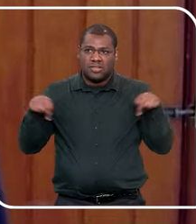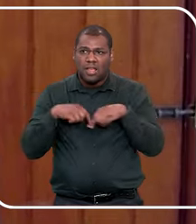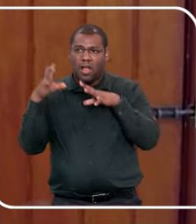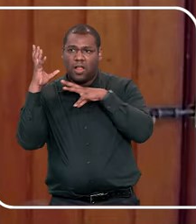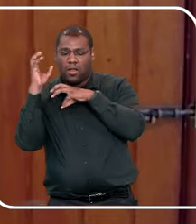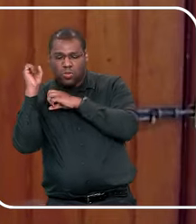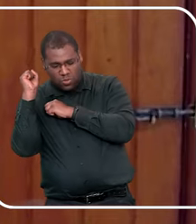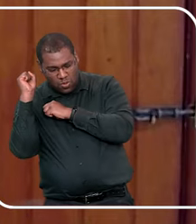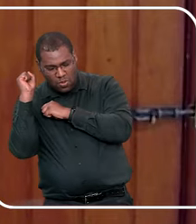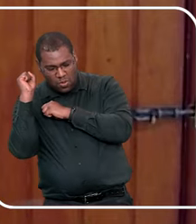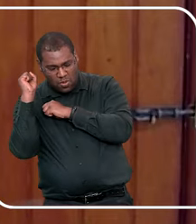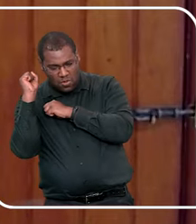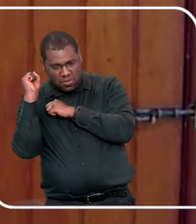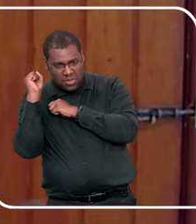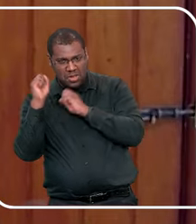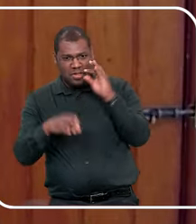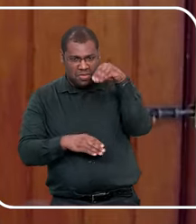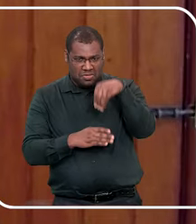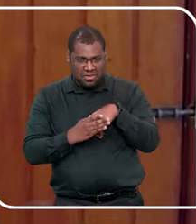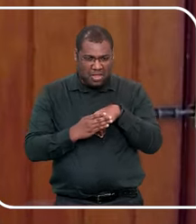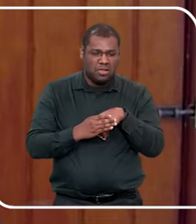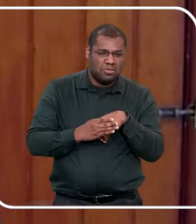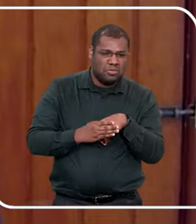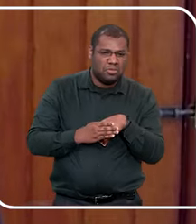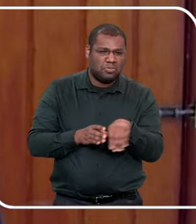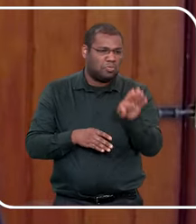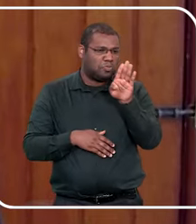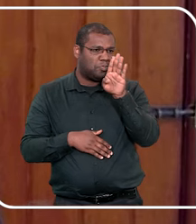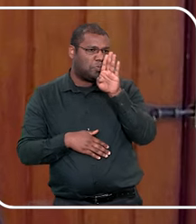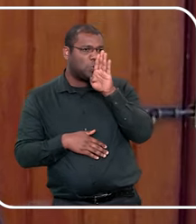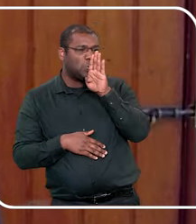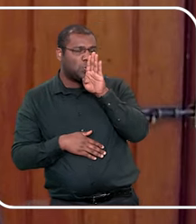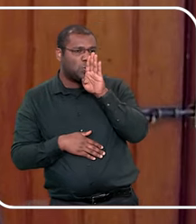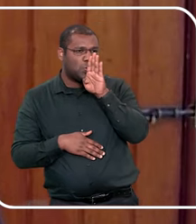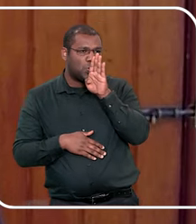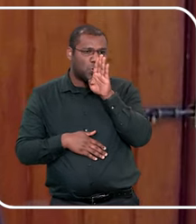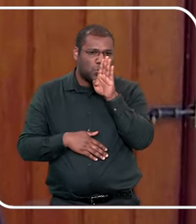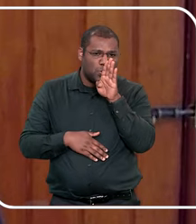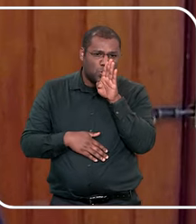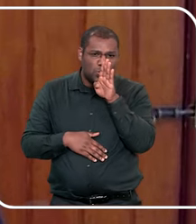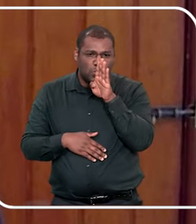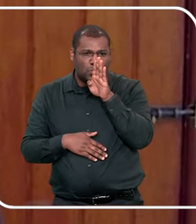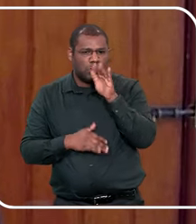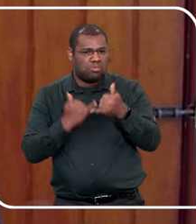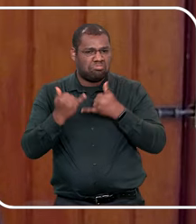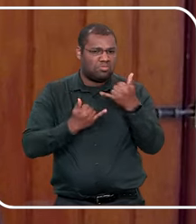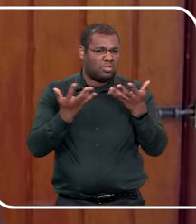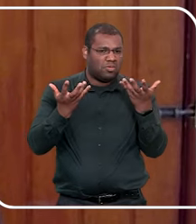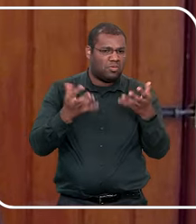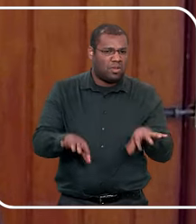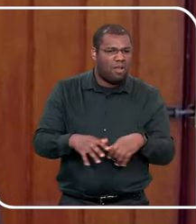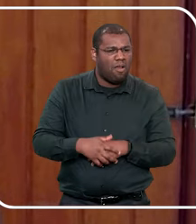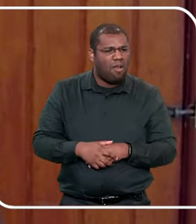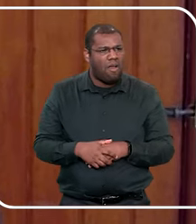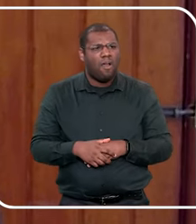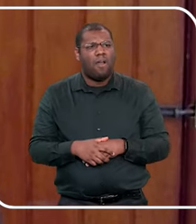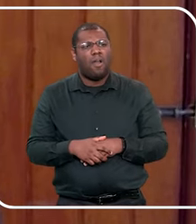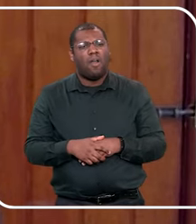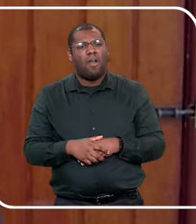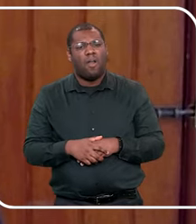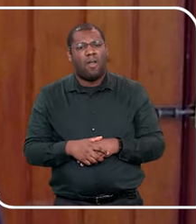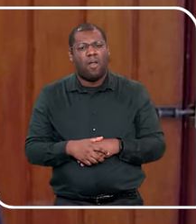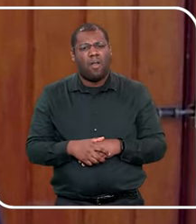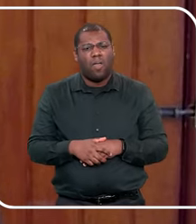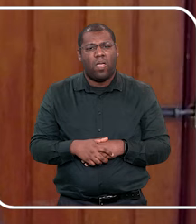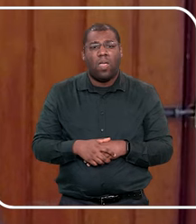querendo se esconder de alguma coisa, e nem com as bonecas brincam mais, não gosta de conversar com ninguém, nem interagir, e realmente, aí eu fui